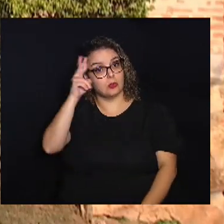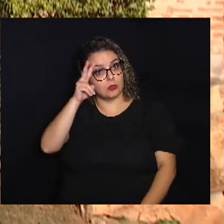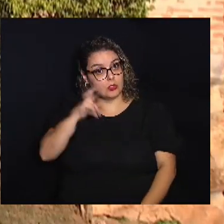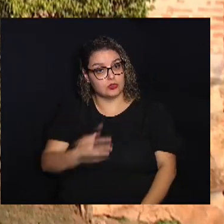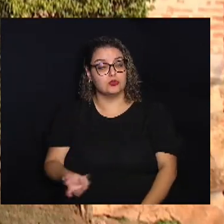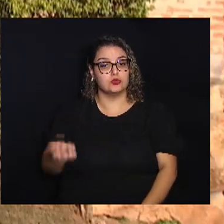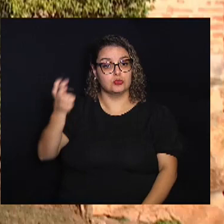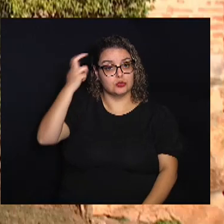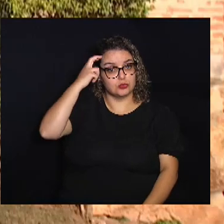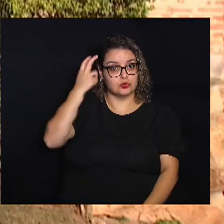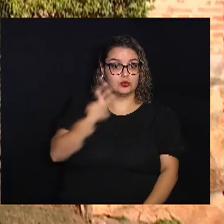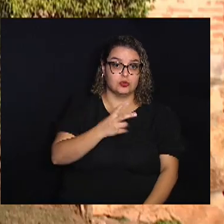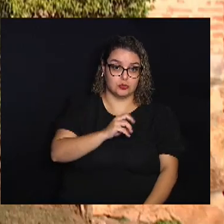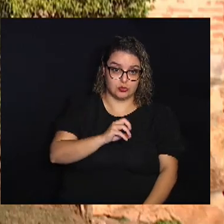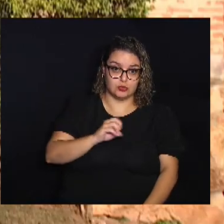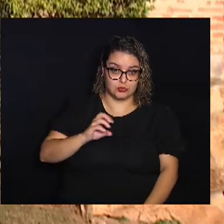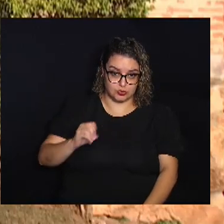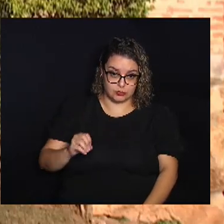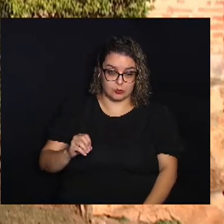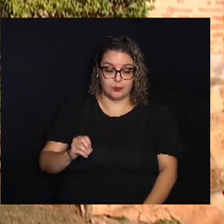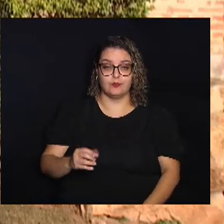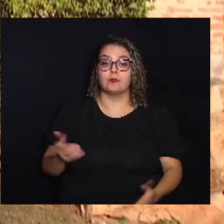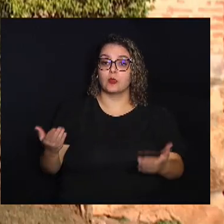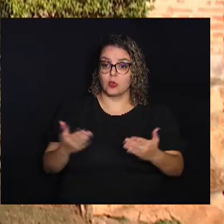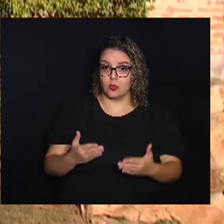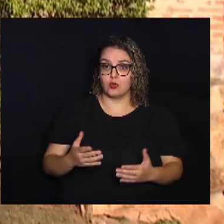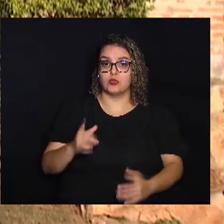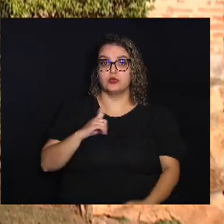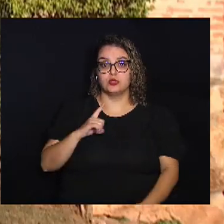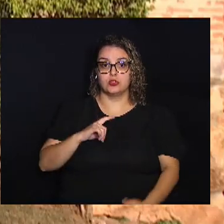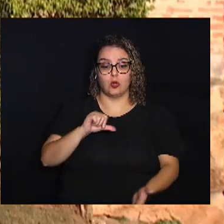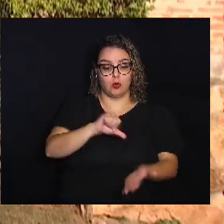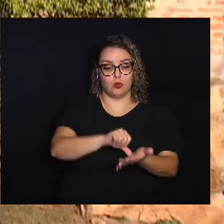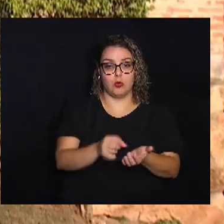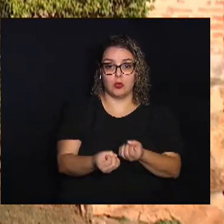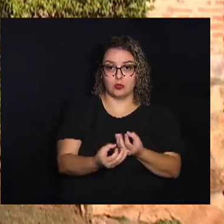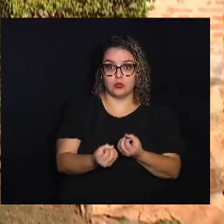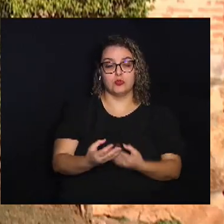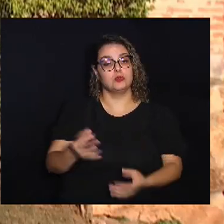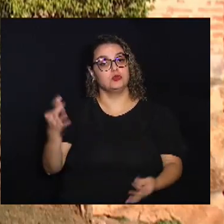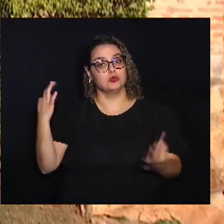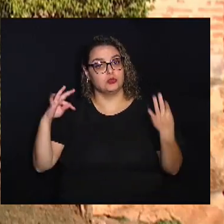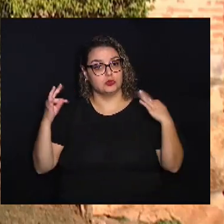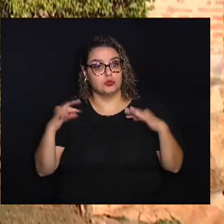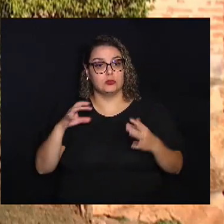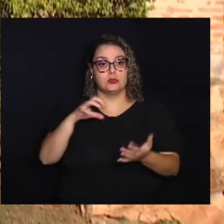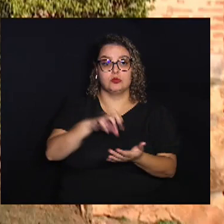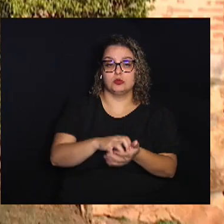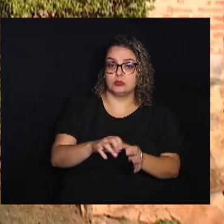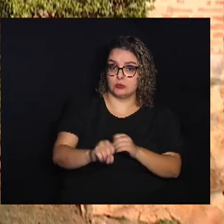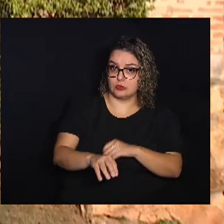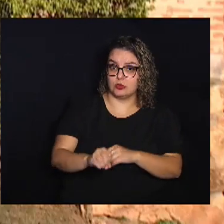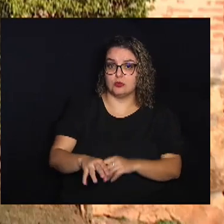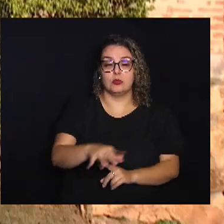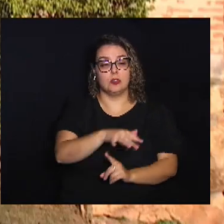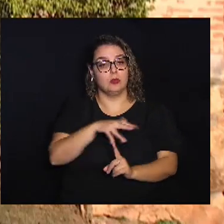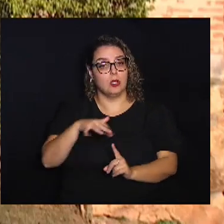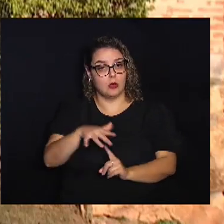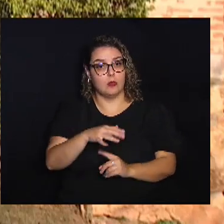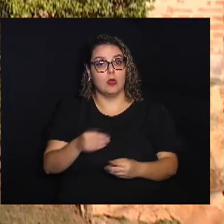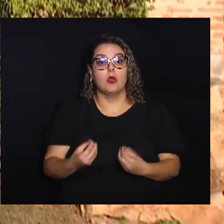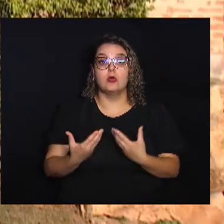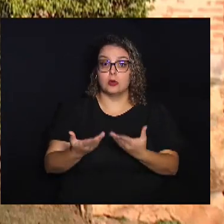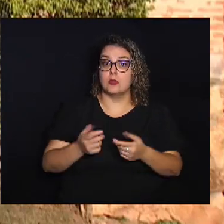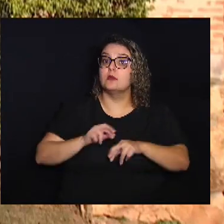No ano de 2000 E hoje Abriga um posto De informação turística E um centro De educação ambiental Que oferece Uma